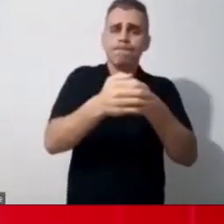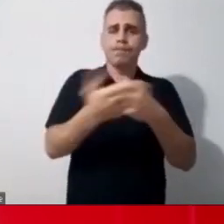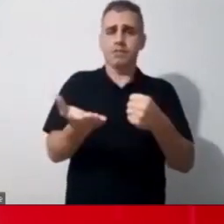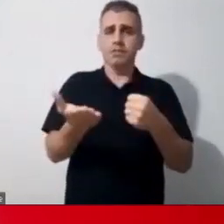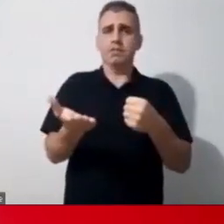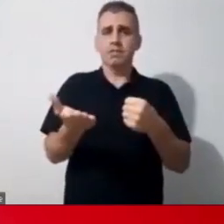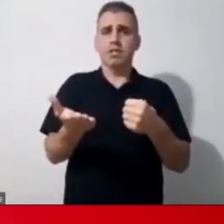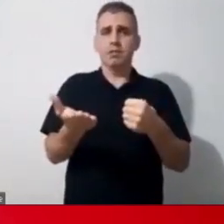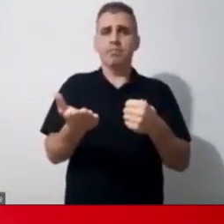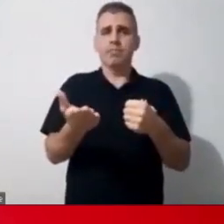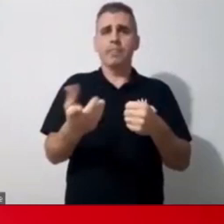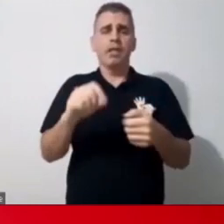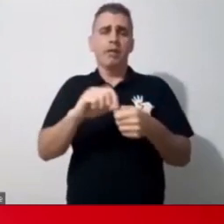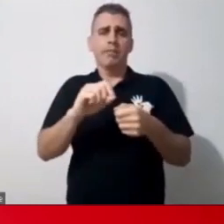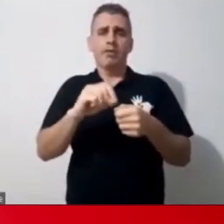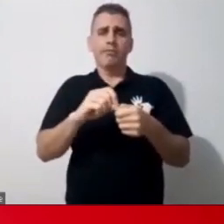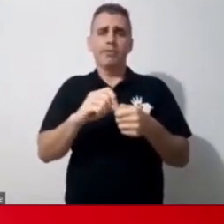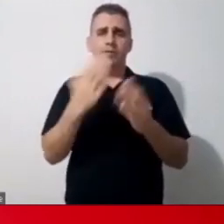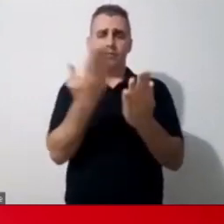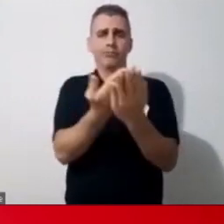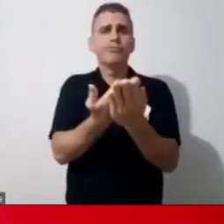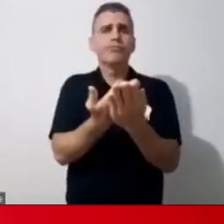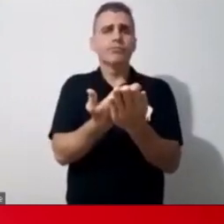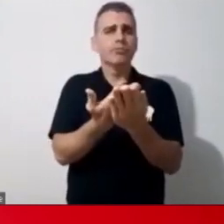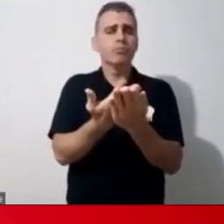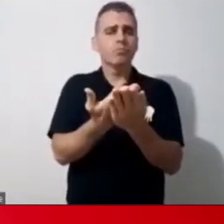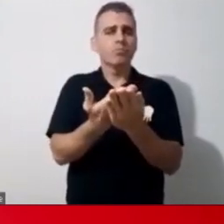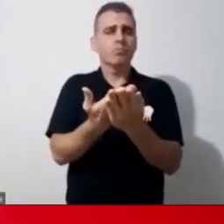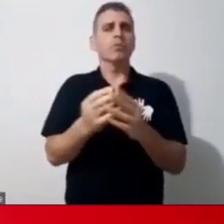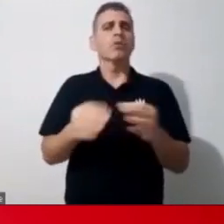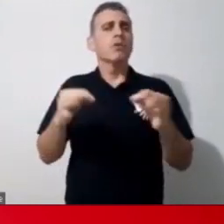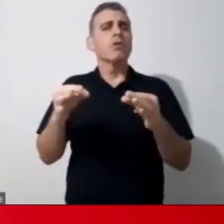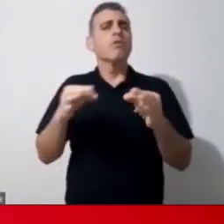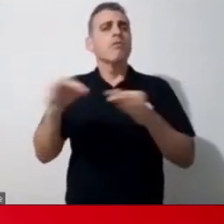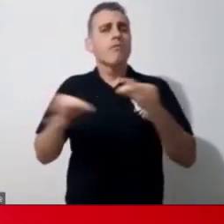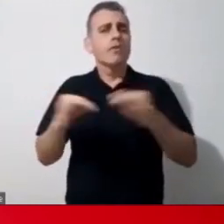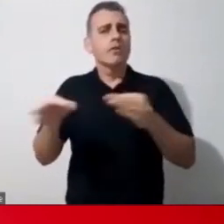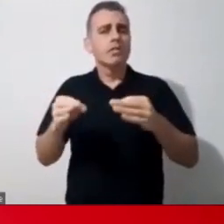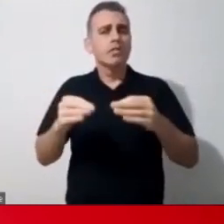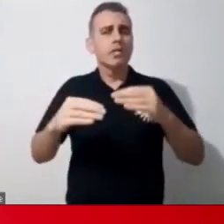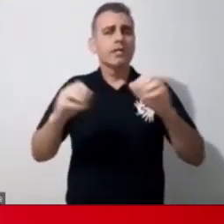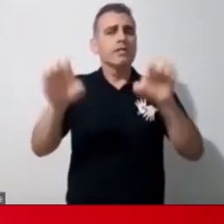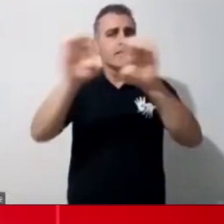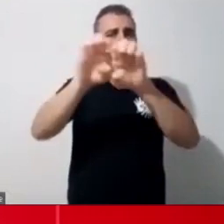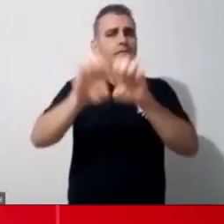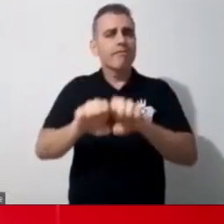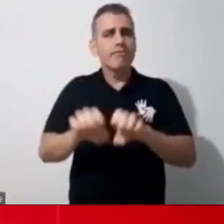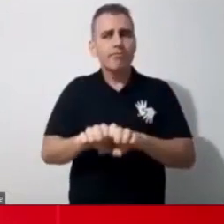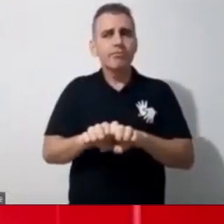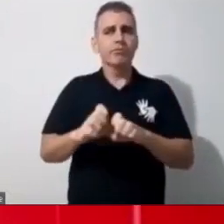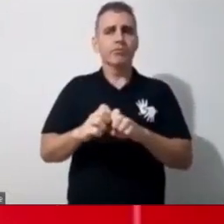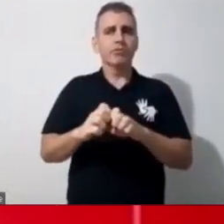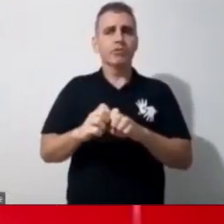base de organizar, né? Estruturar esse espaço, essa organização com apoio visual